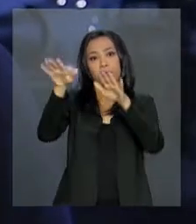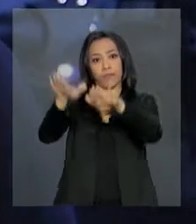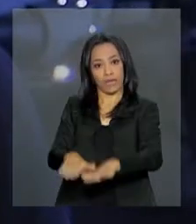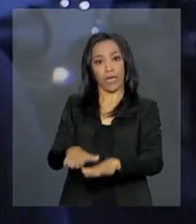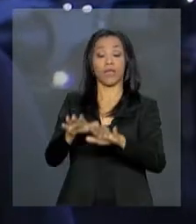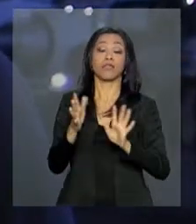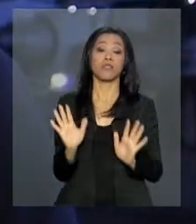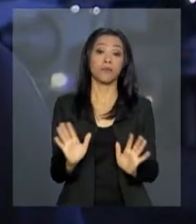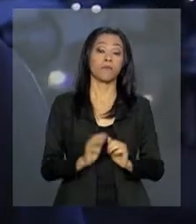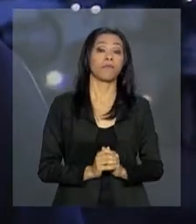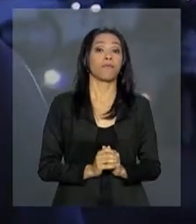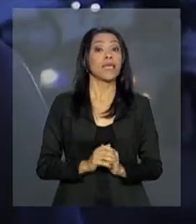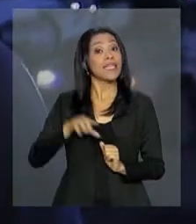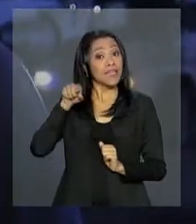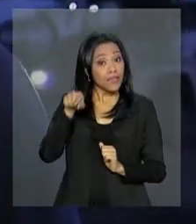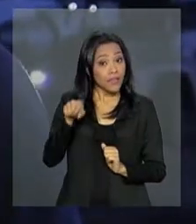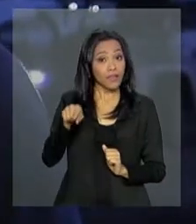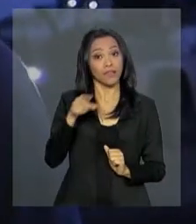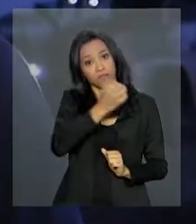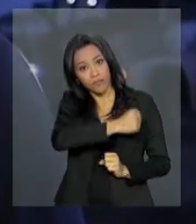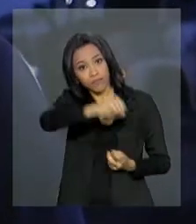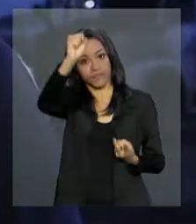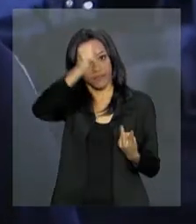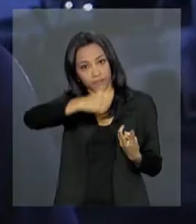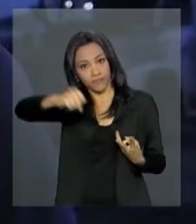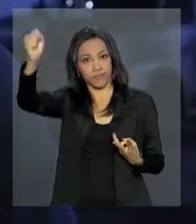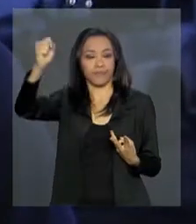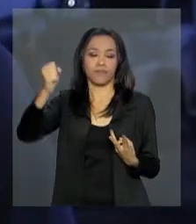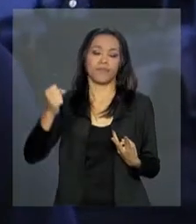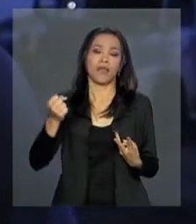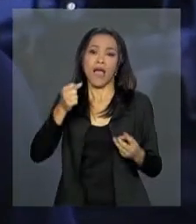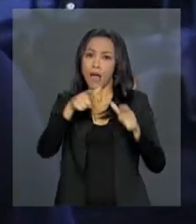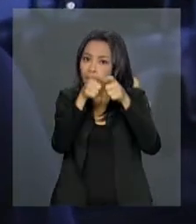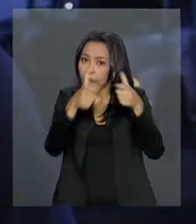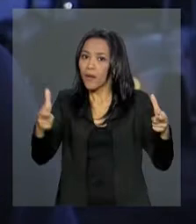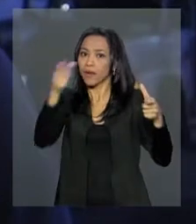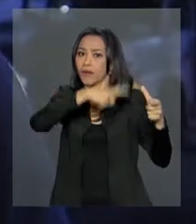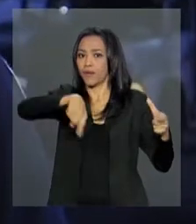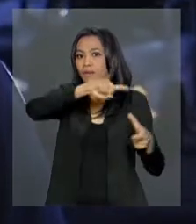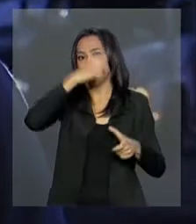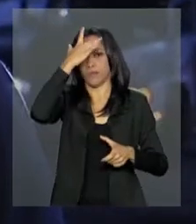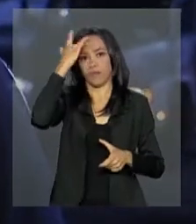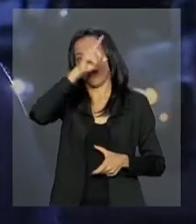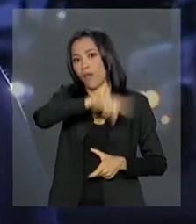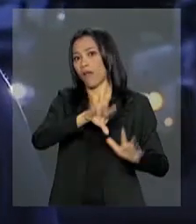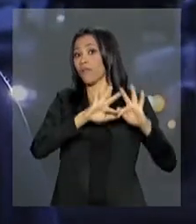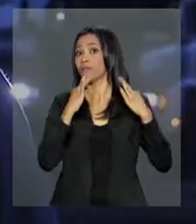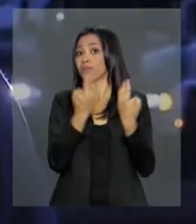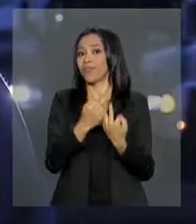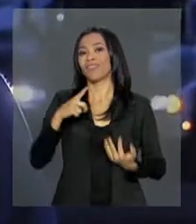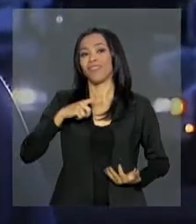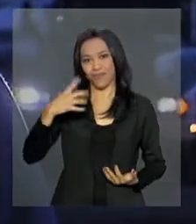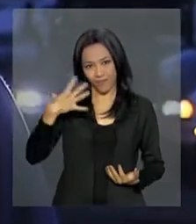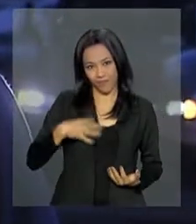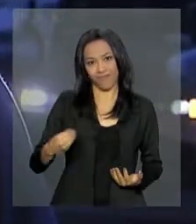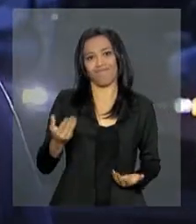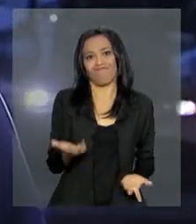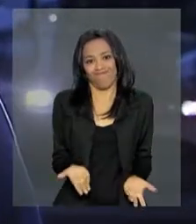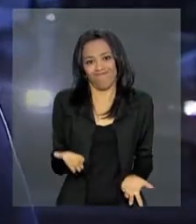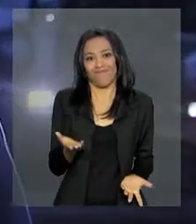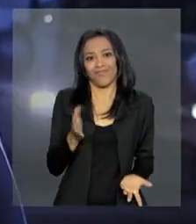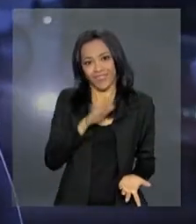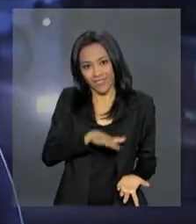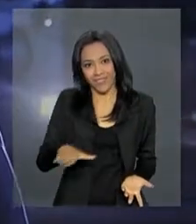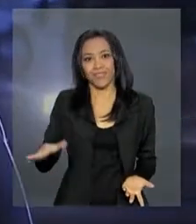Nesta fase especificamente, a grande maioria das pessoas são famílias com crianças, porque esse é justamente o